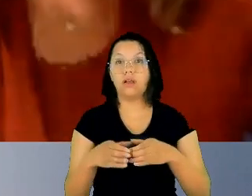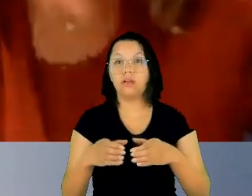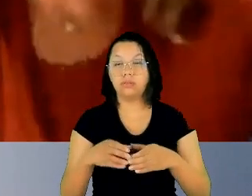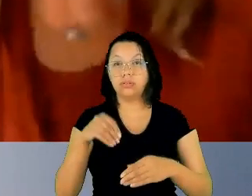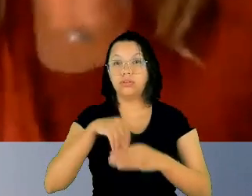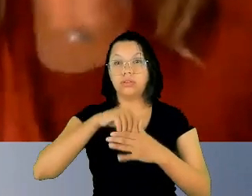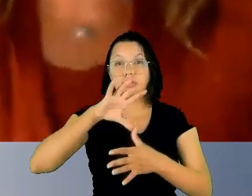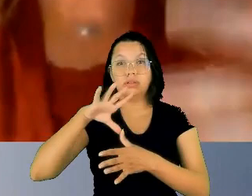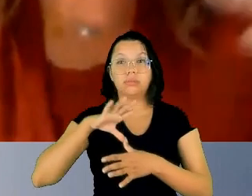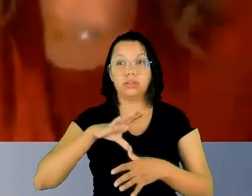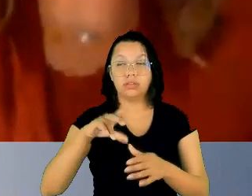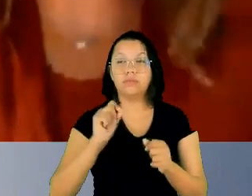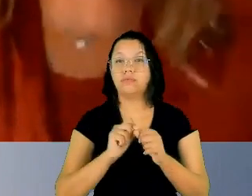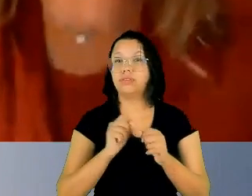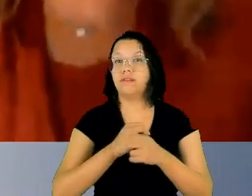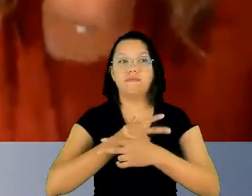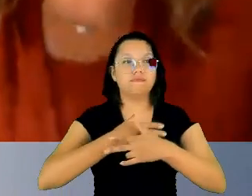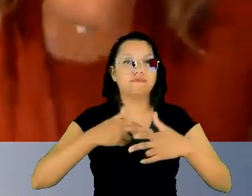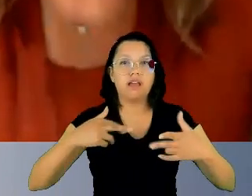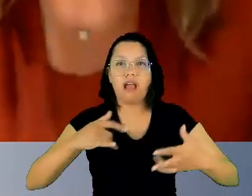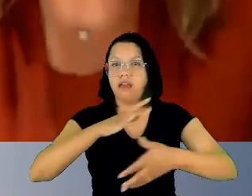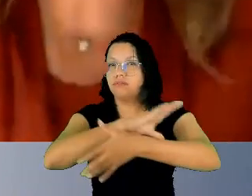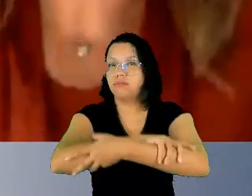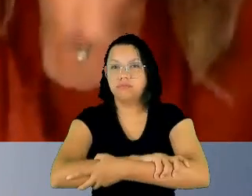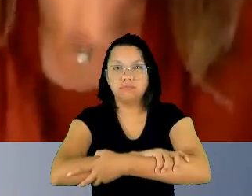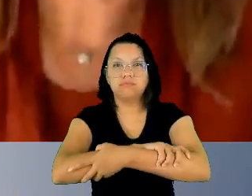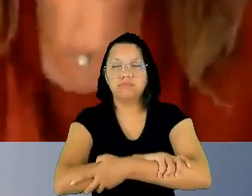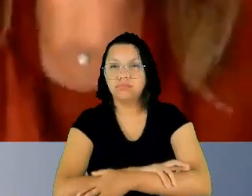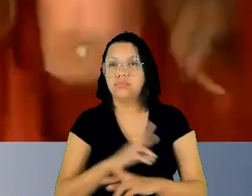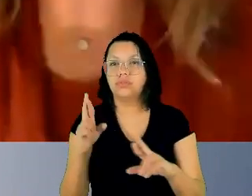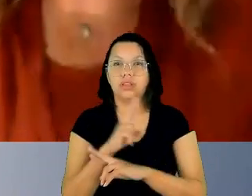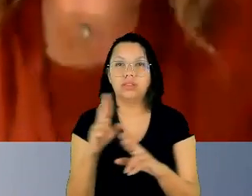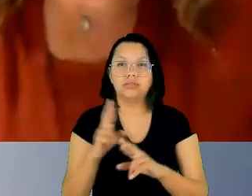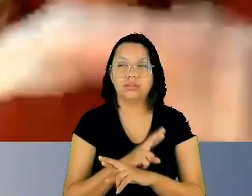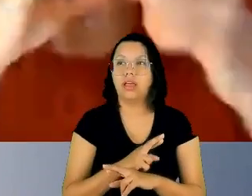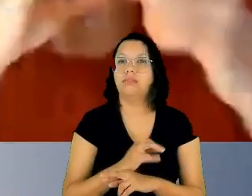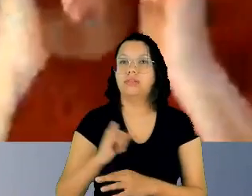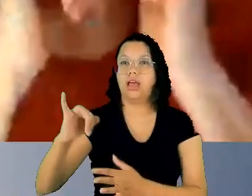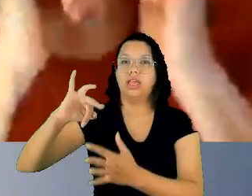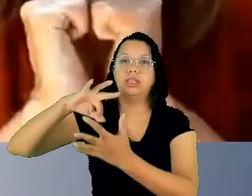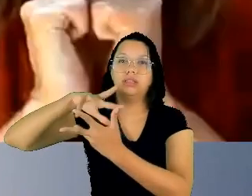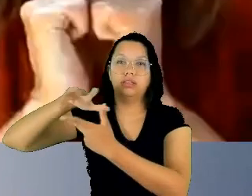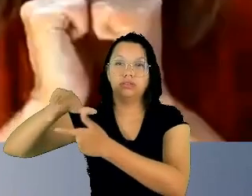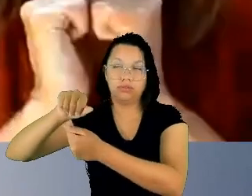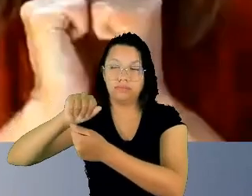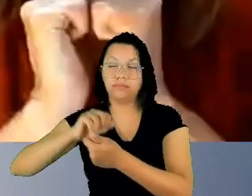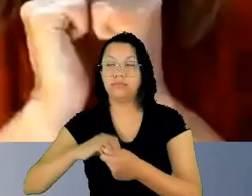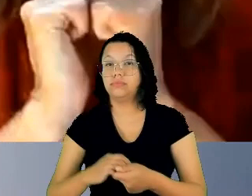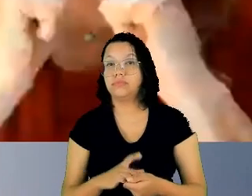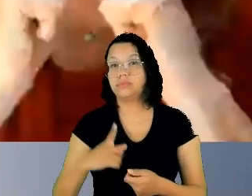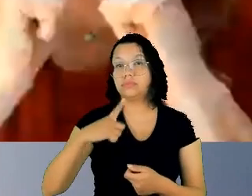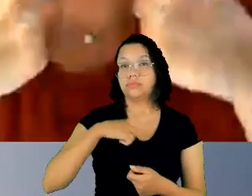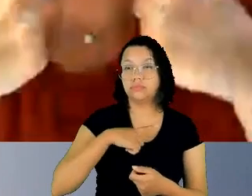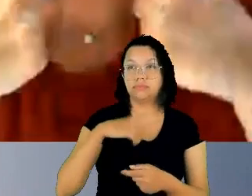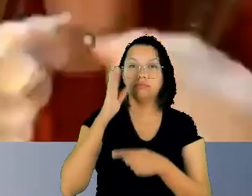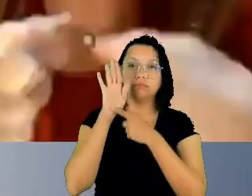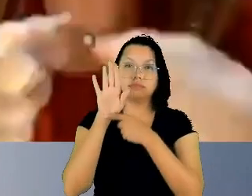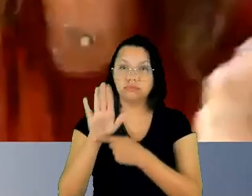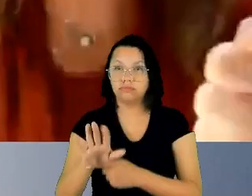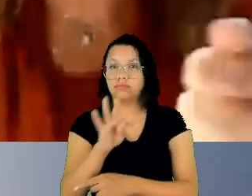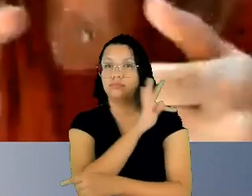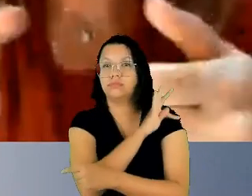no campo da cooperação internacional e tudo mais assistência técnica muito importante seria